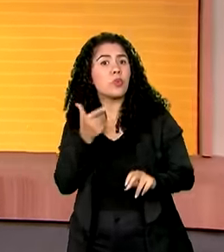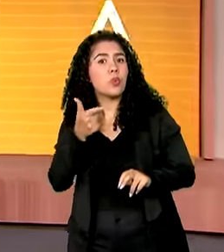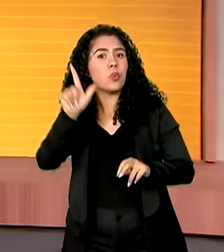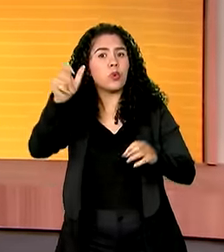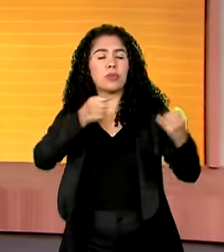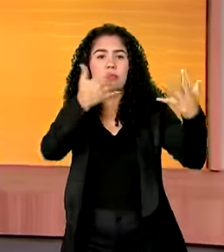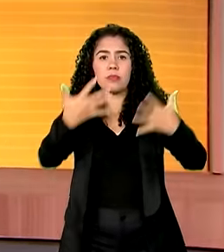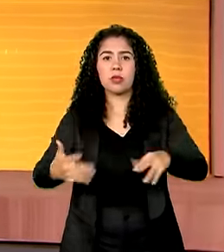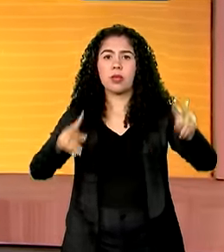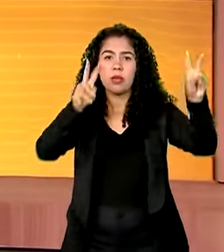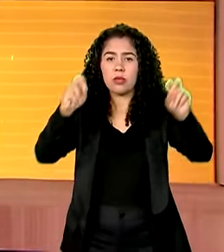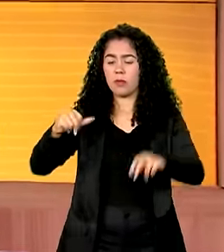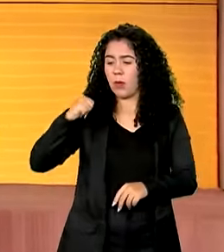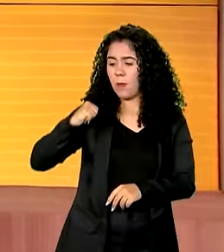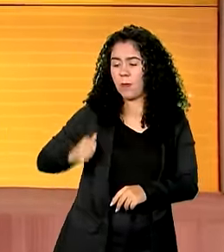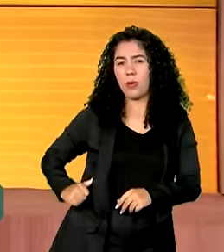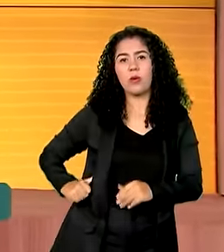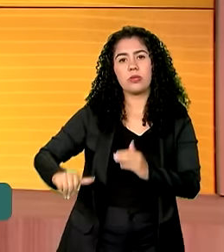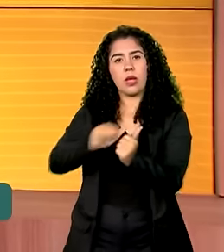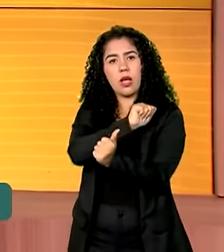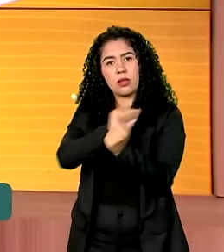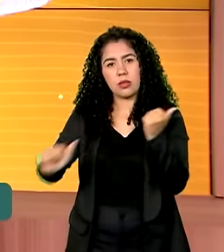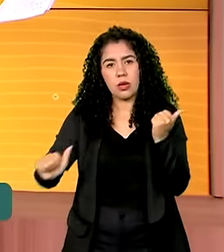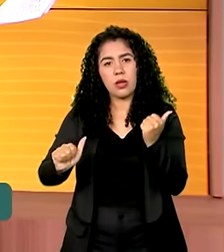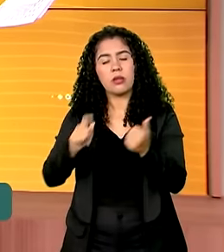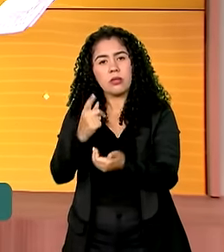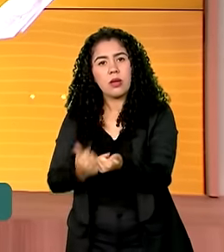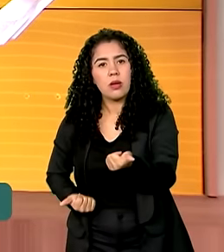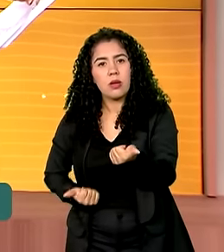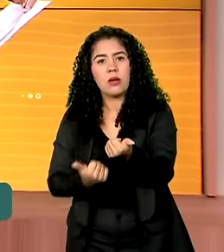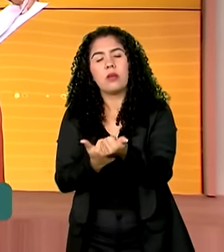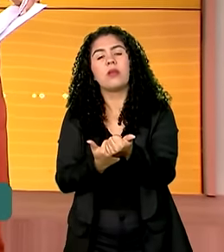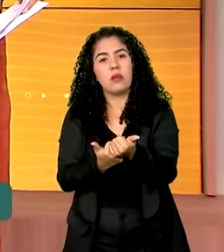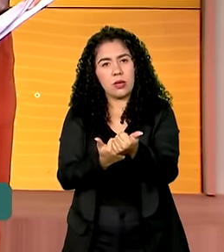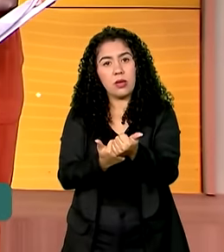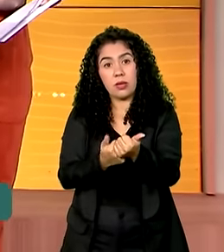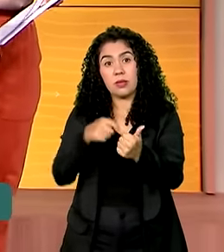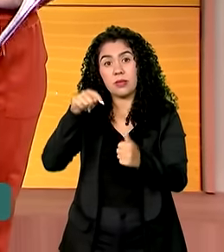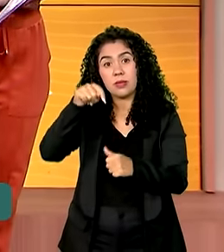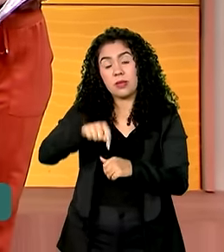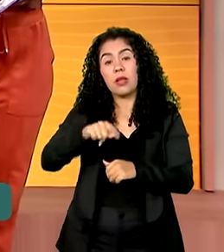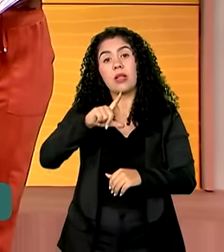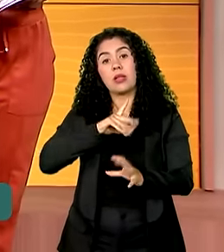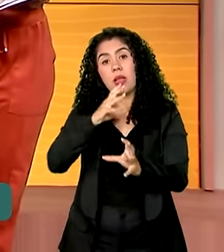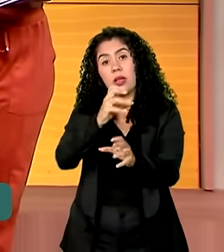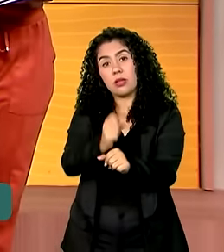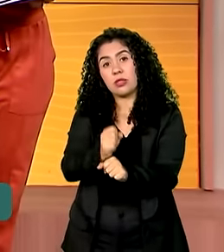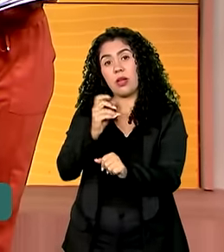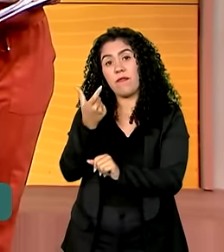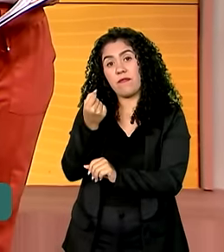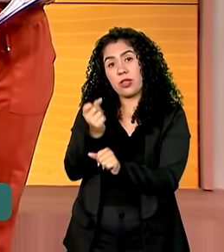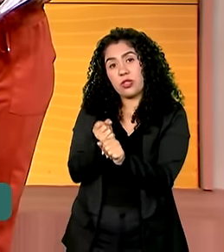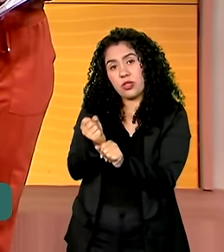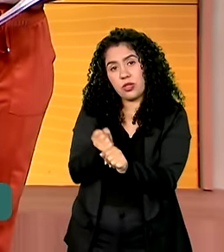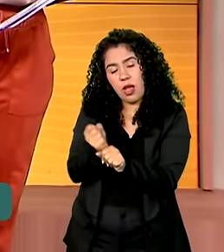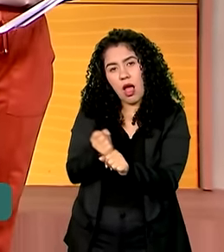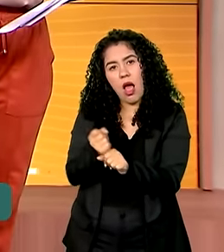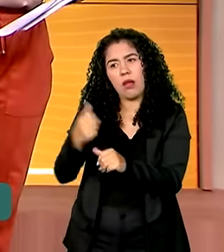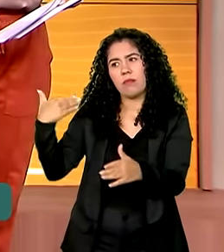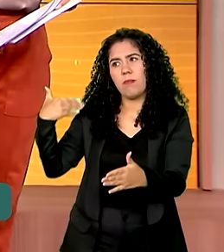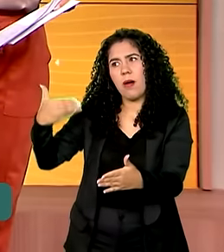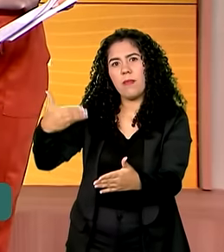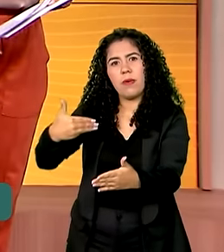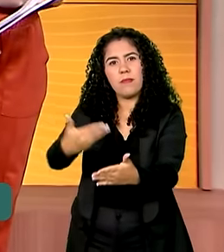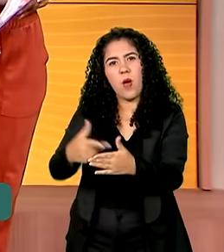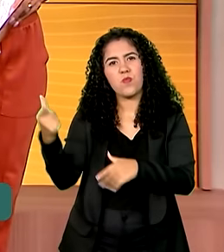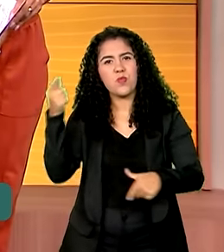do Bolsa Atleta, o maior programa de patrocínio individual de esportistas do planeta. Já são duas décadas de uma trajetória marcada